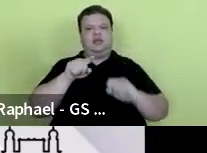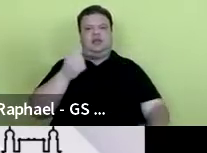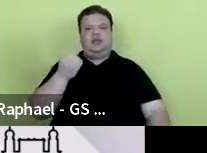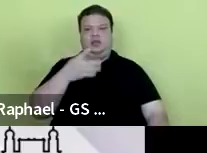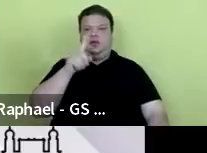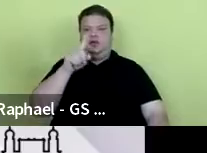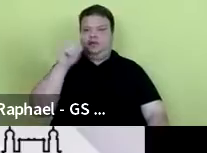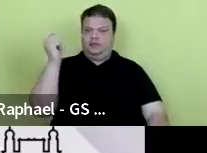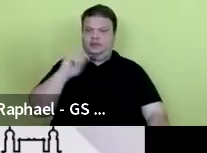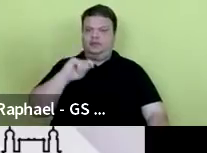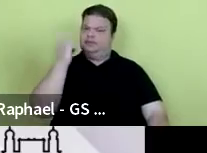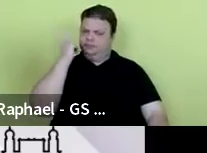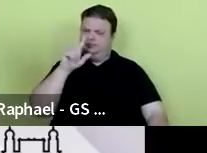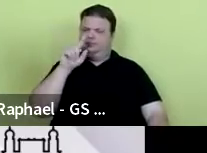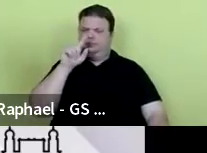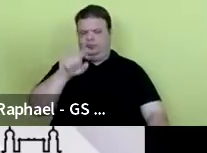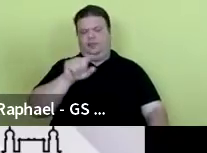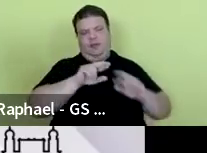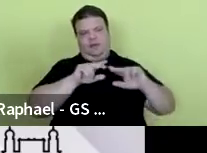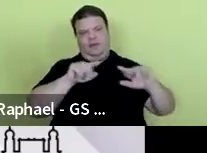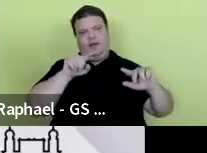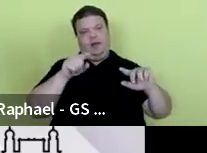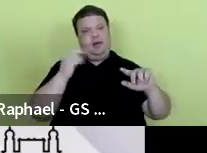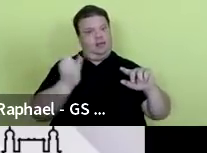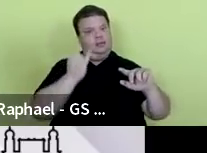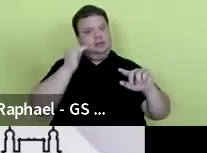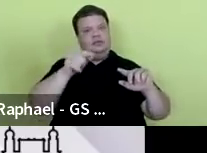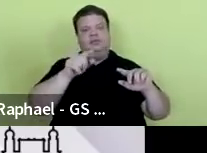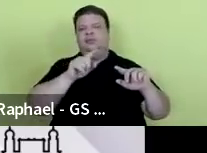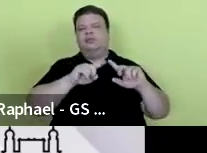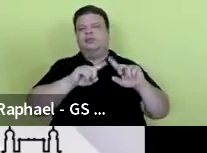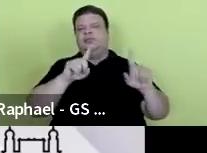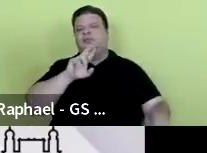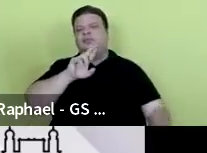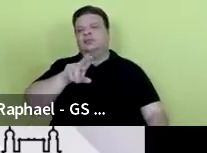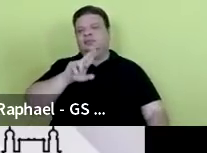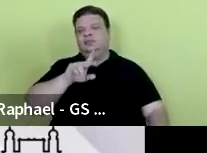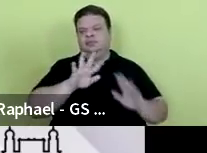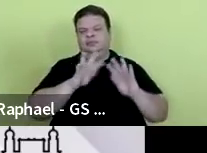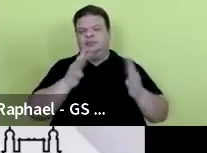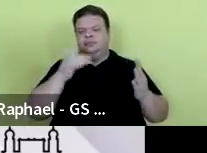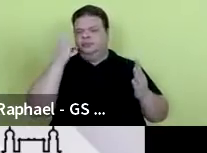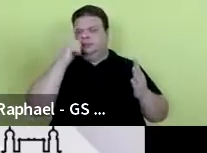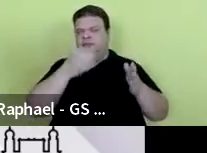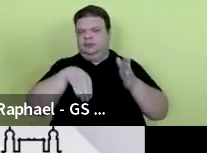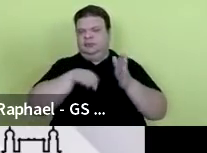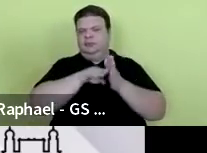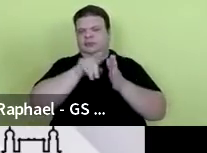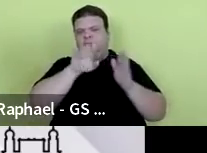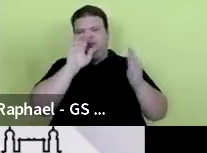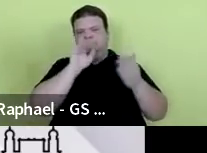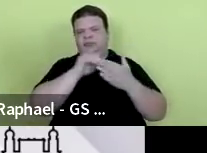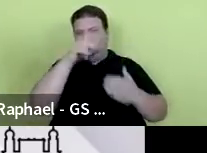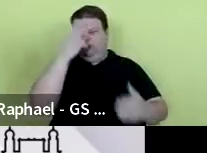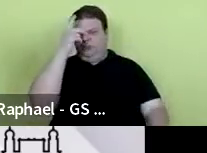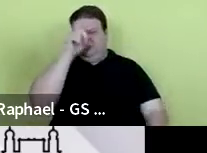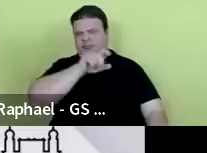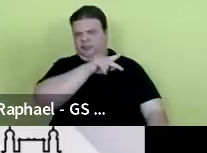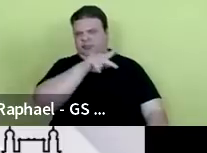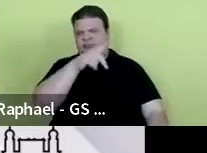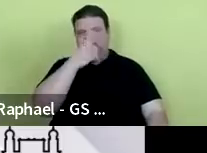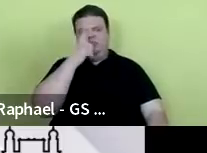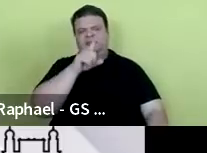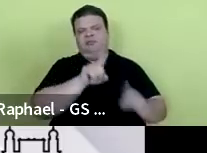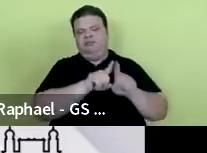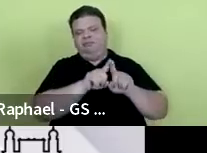que são, é claro, muitos pertinentes, mas não são simples de chegarem até o professor, e o professor